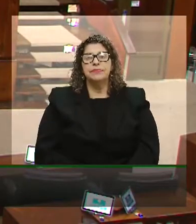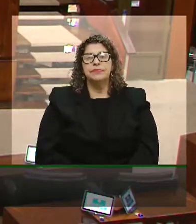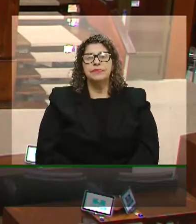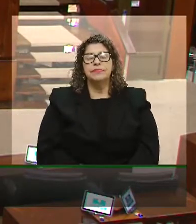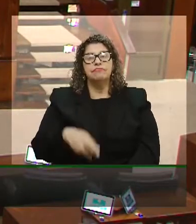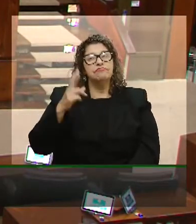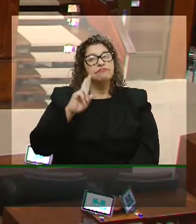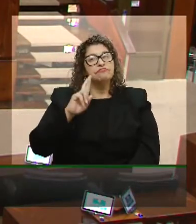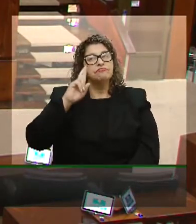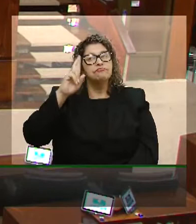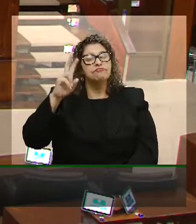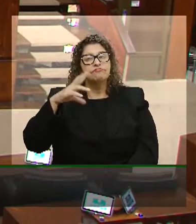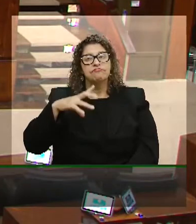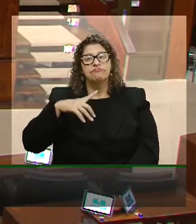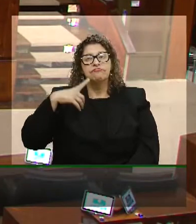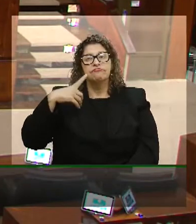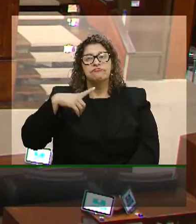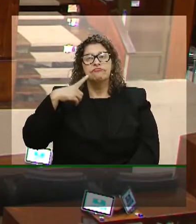senhores parlamentares,